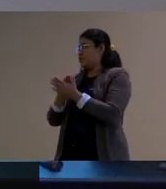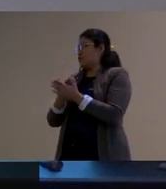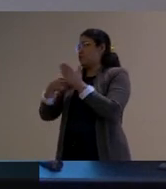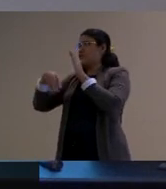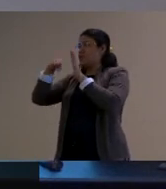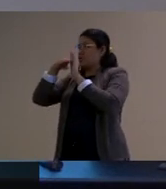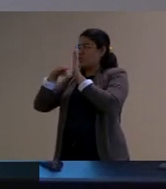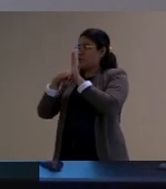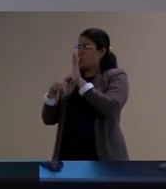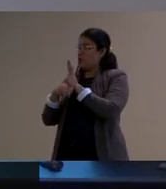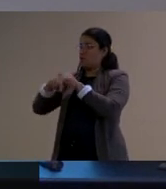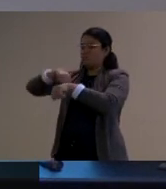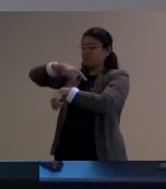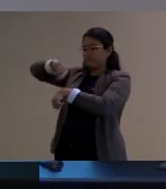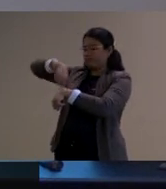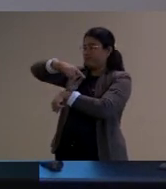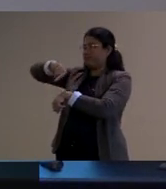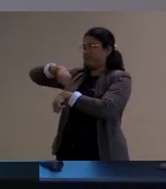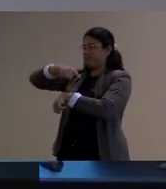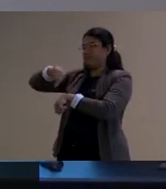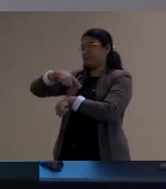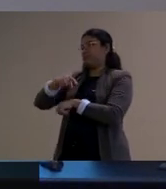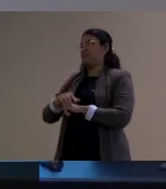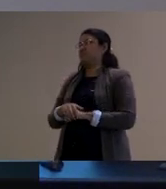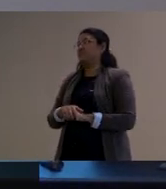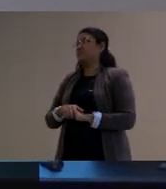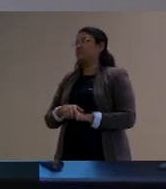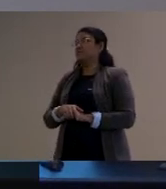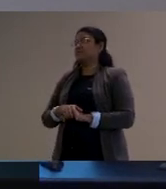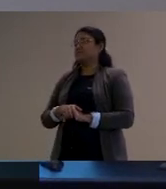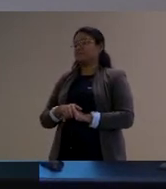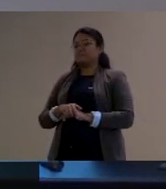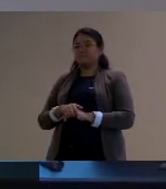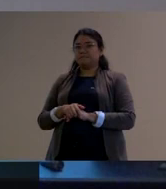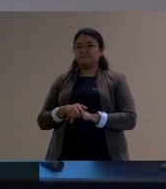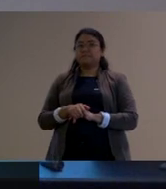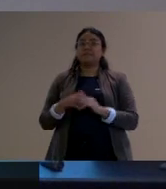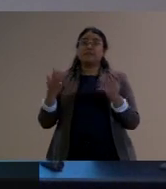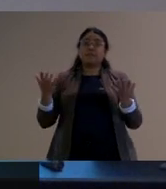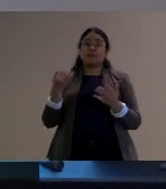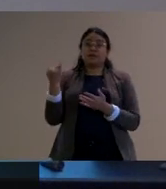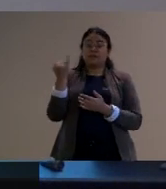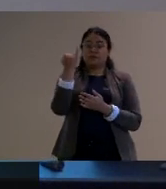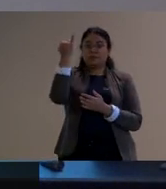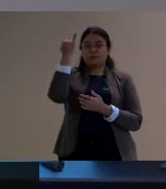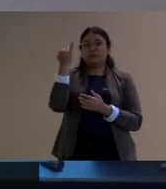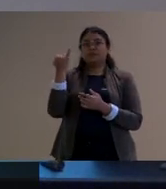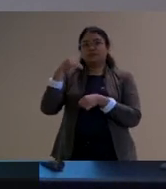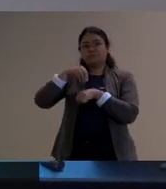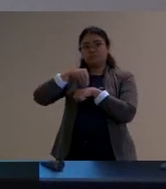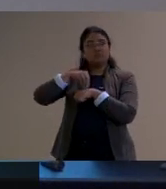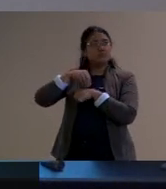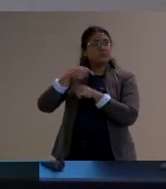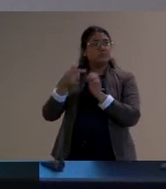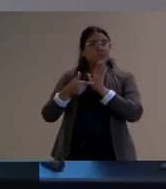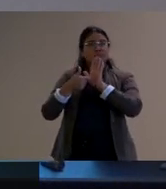relógio esse tempo cronológico e é bem importante ultrapassar esse